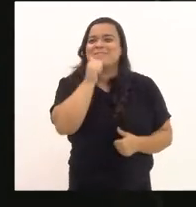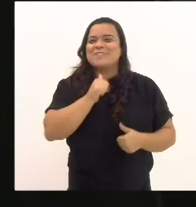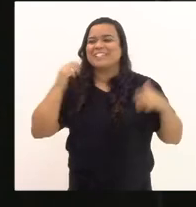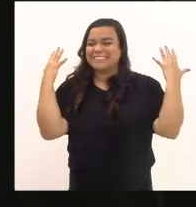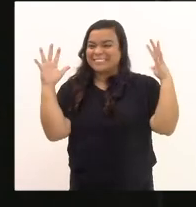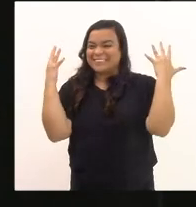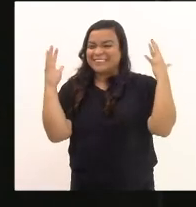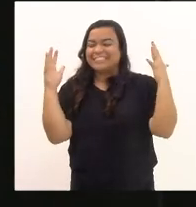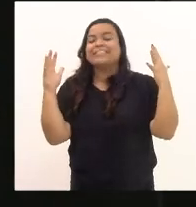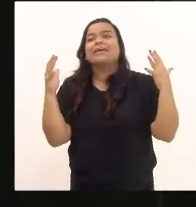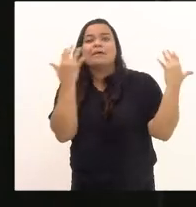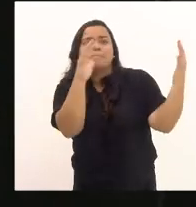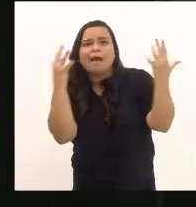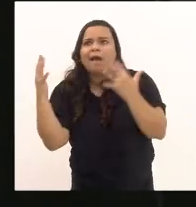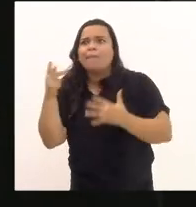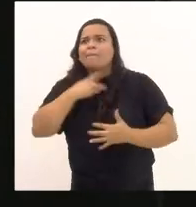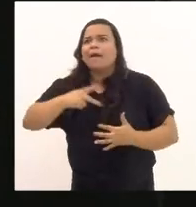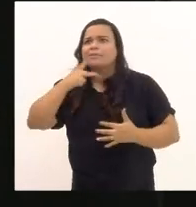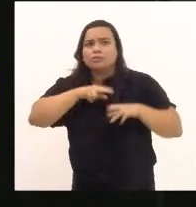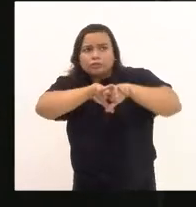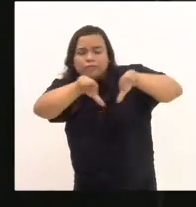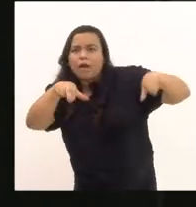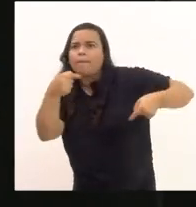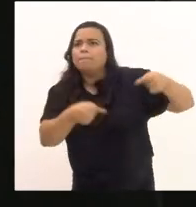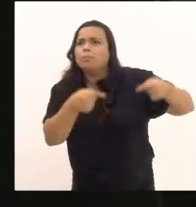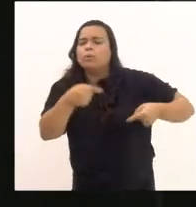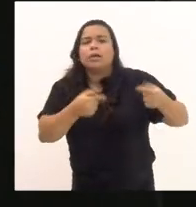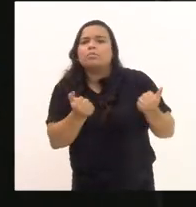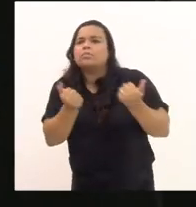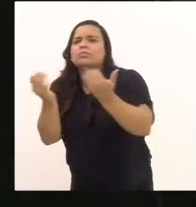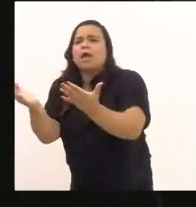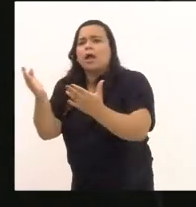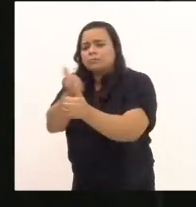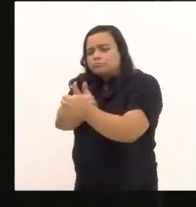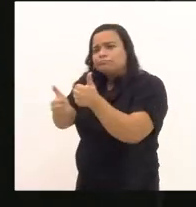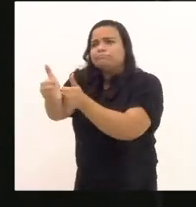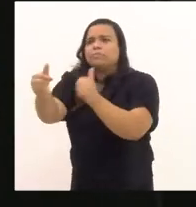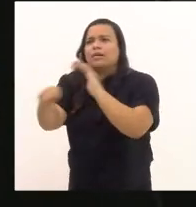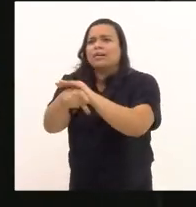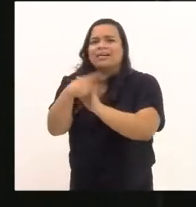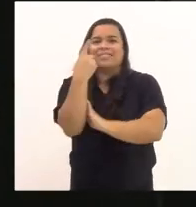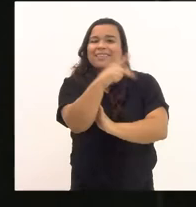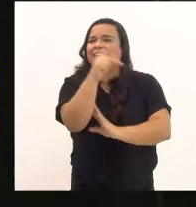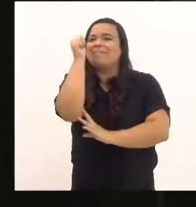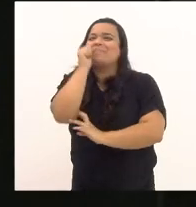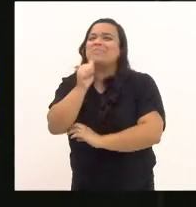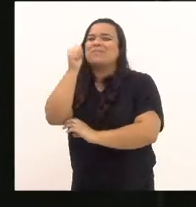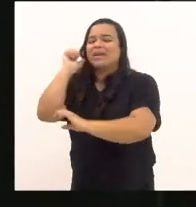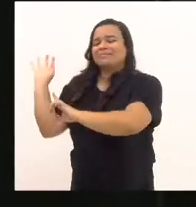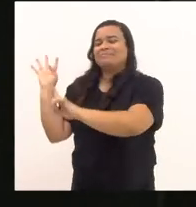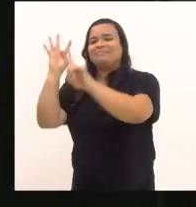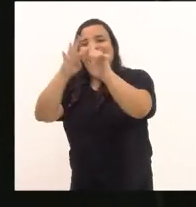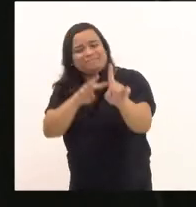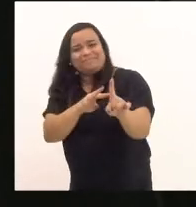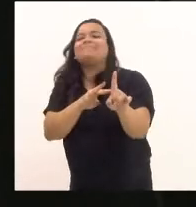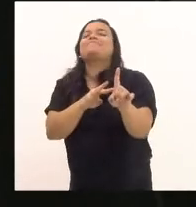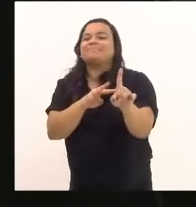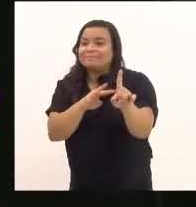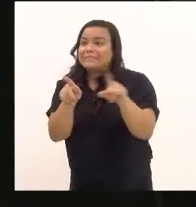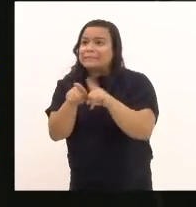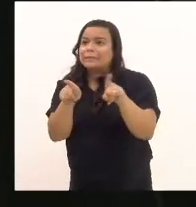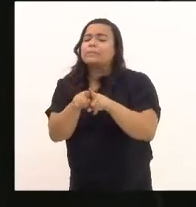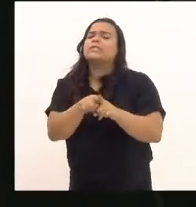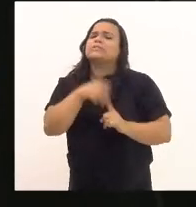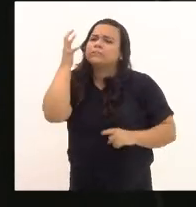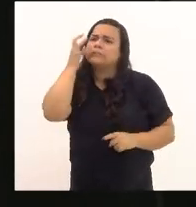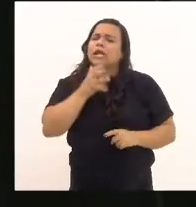aos partidos políticos que têm dado esse protagonismo para as mulheres, que têm levado a sério a participação feminina na política. e muito